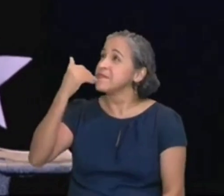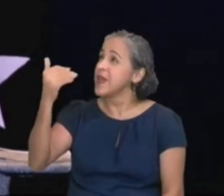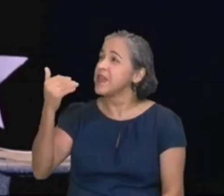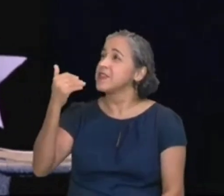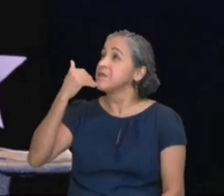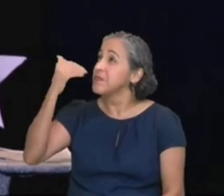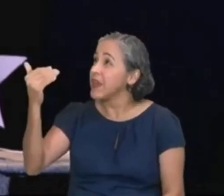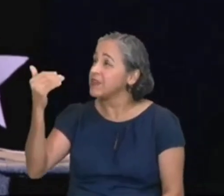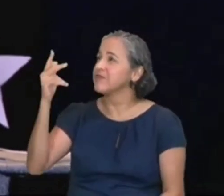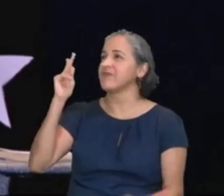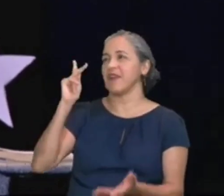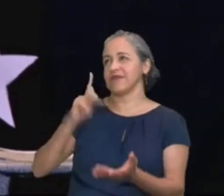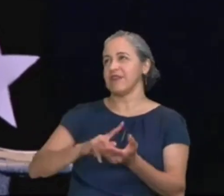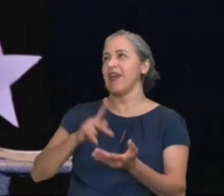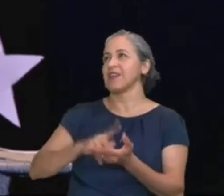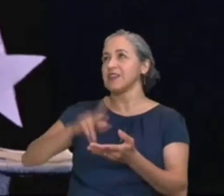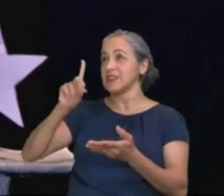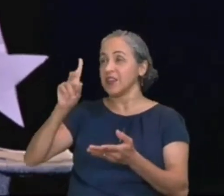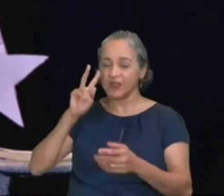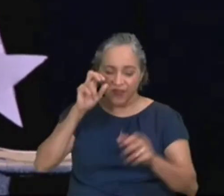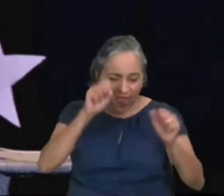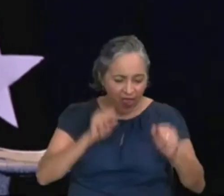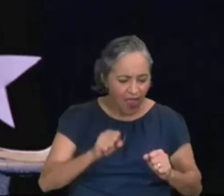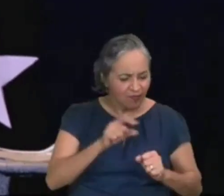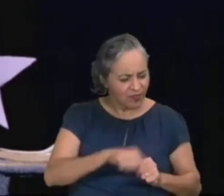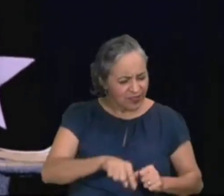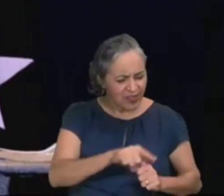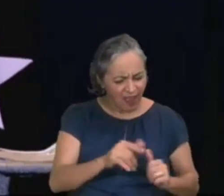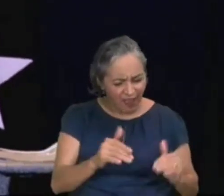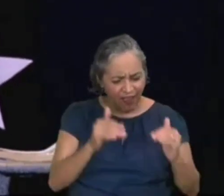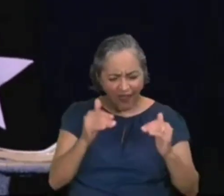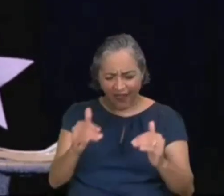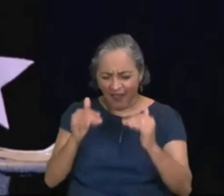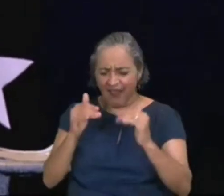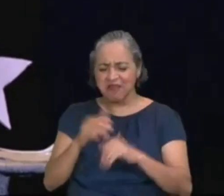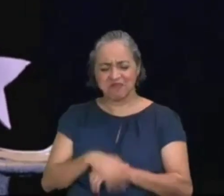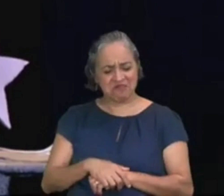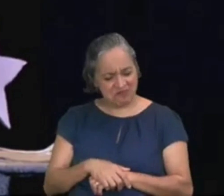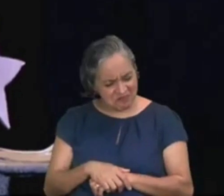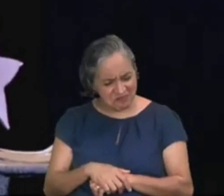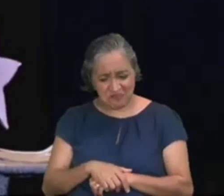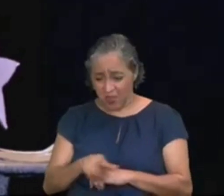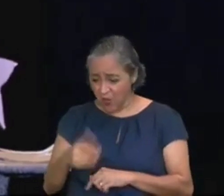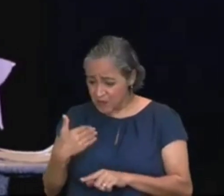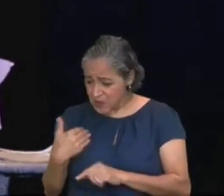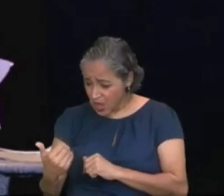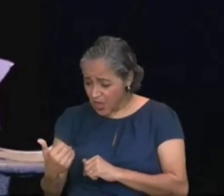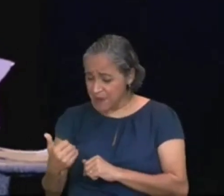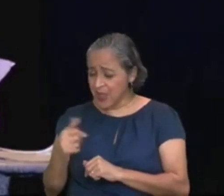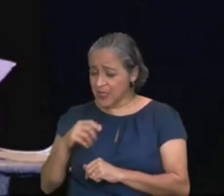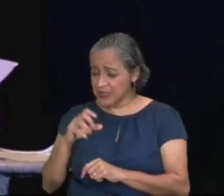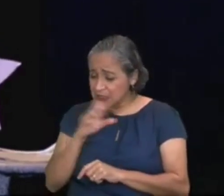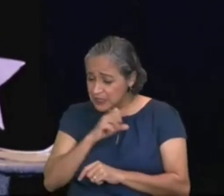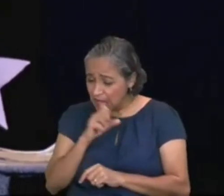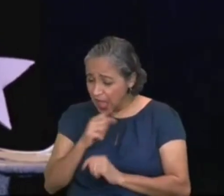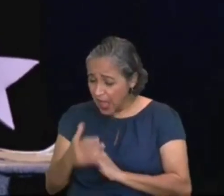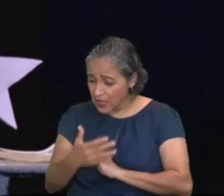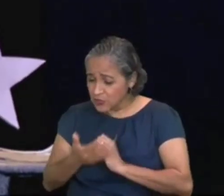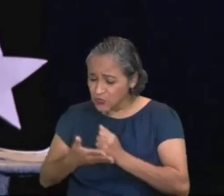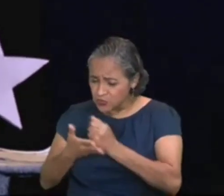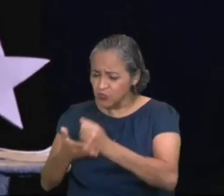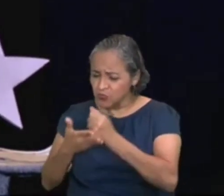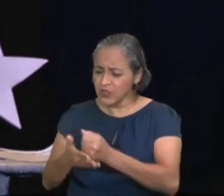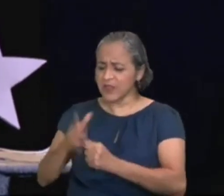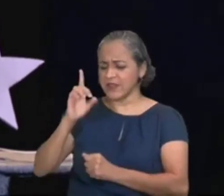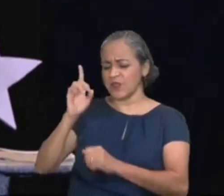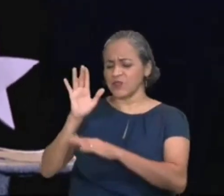sinceridade, realiza os desejos, daqueles, que o temem, ouve-os gritar, por socorro, e os salva, o Senhor, cuida de todos, que